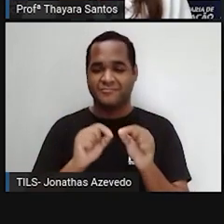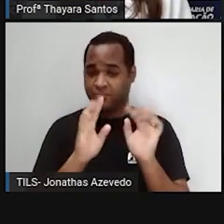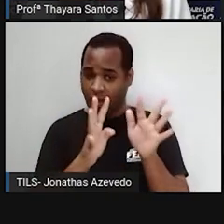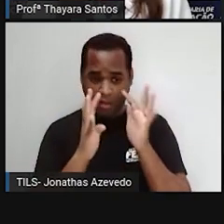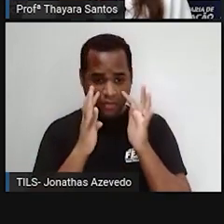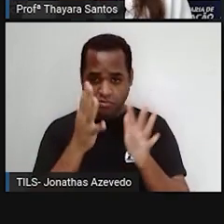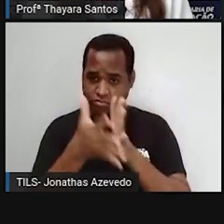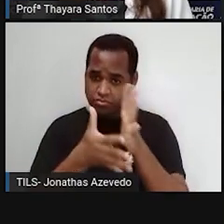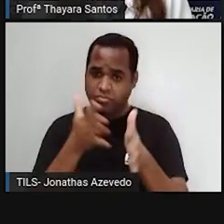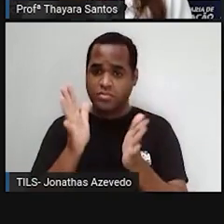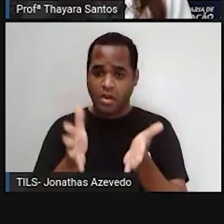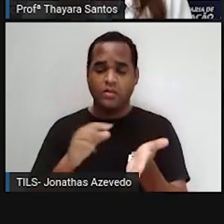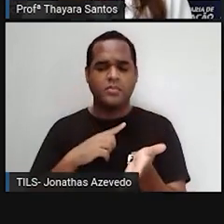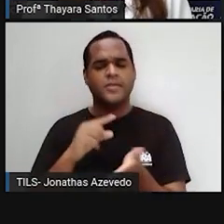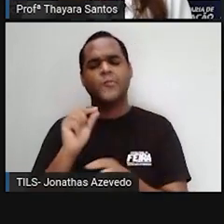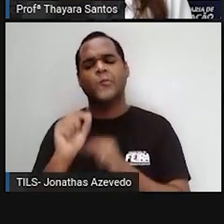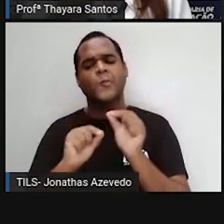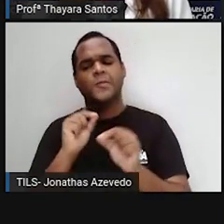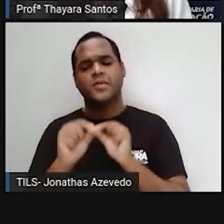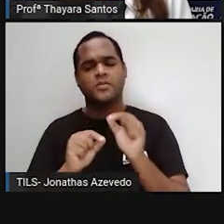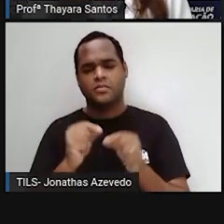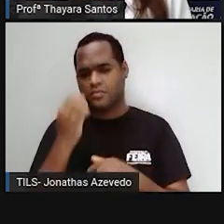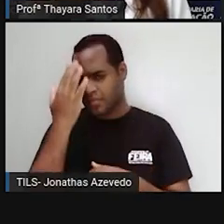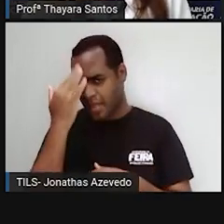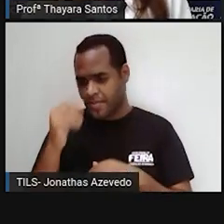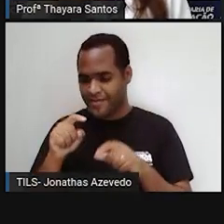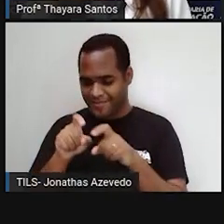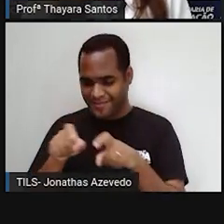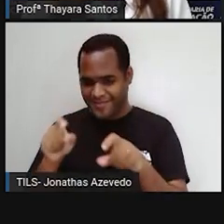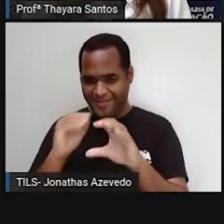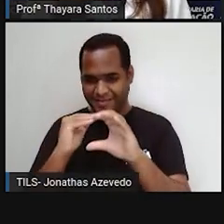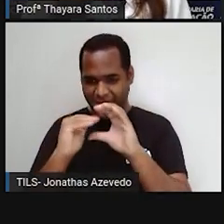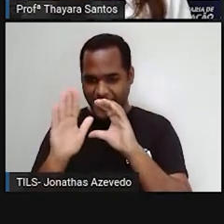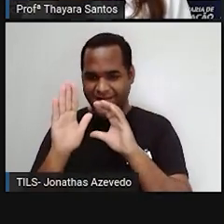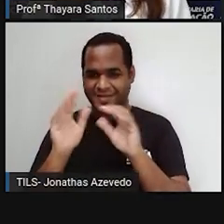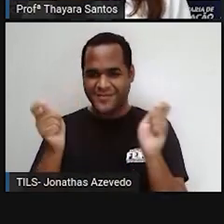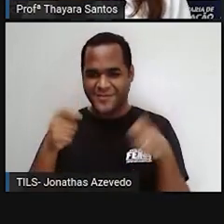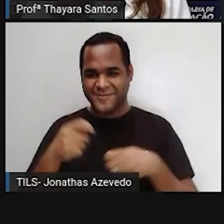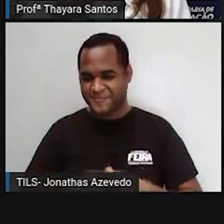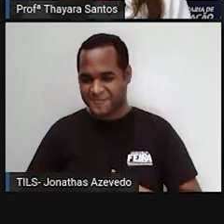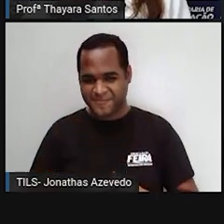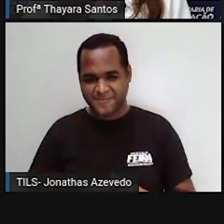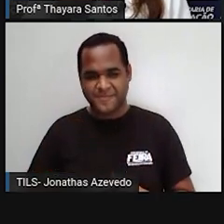sabem de fato o que é um ecossistema? Quem sabe pode me contar aqui no chat que eu quero saber.